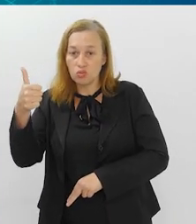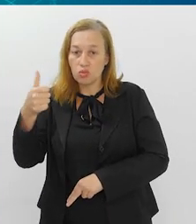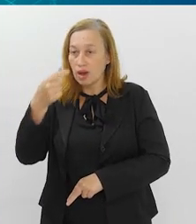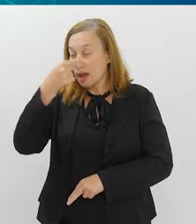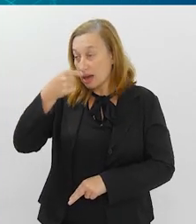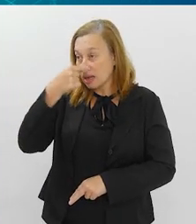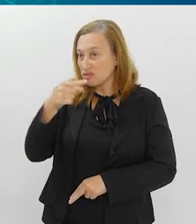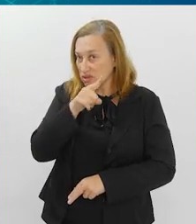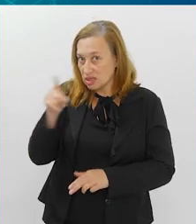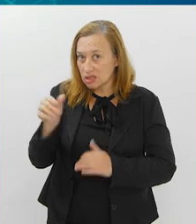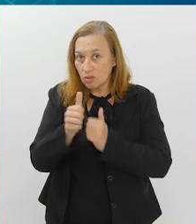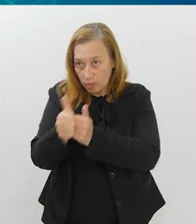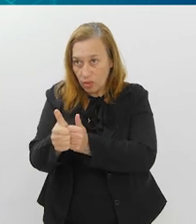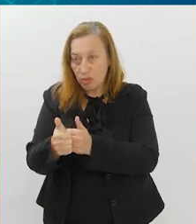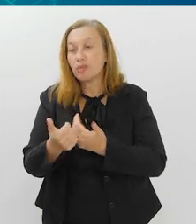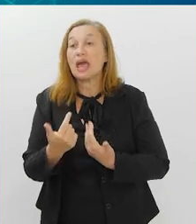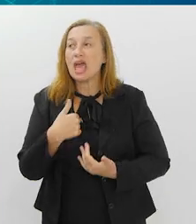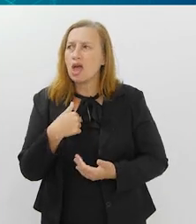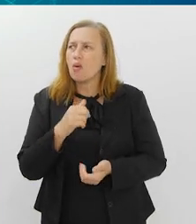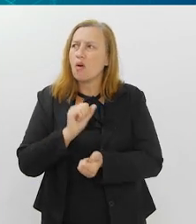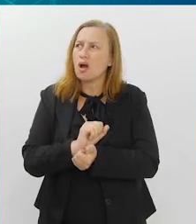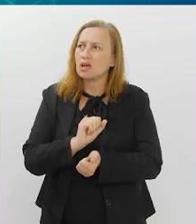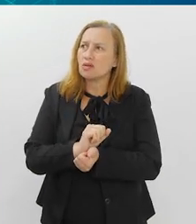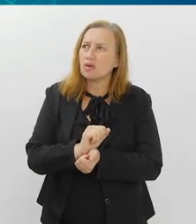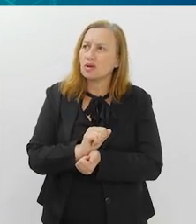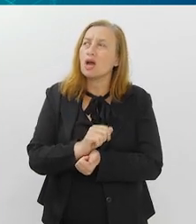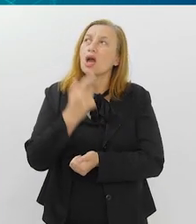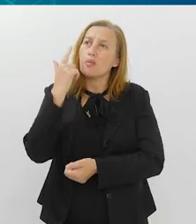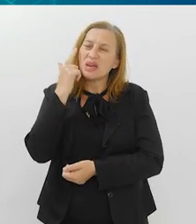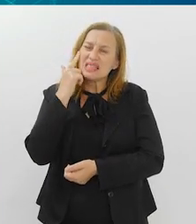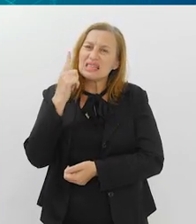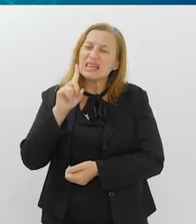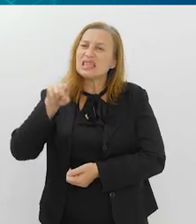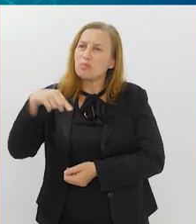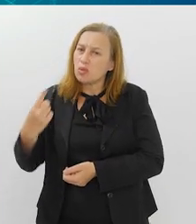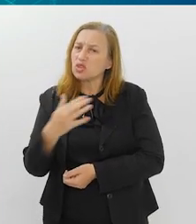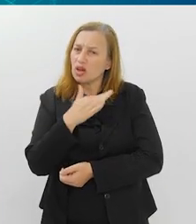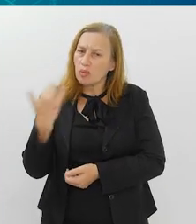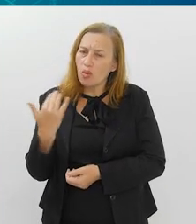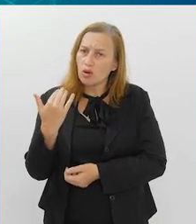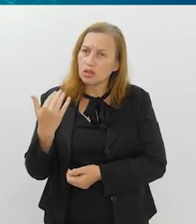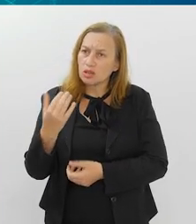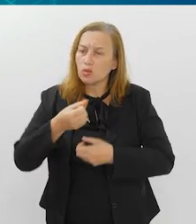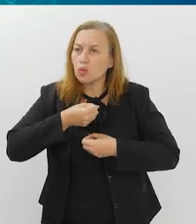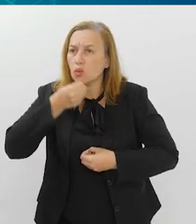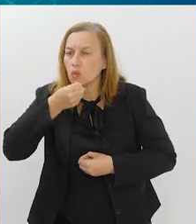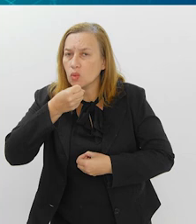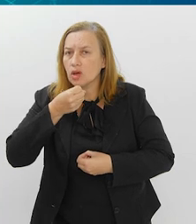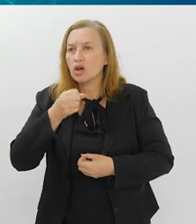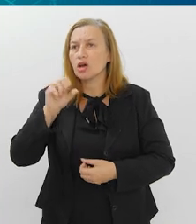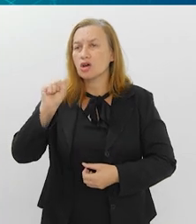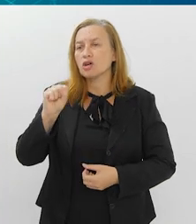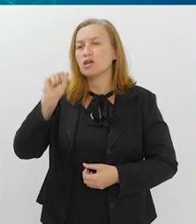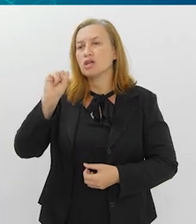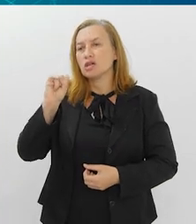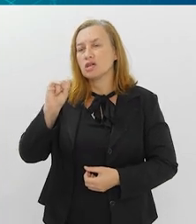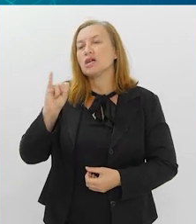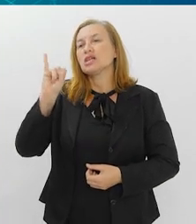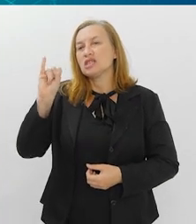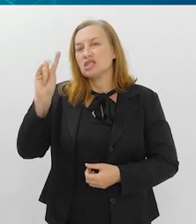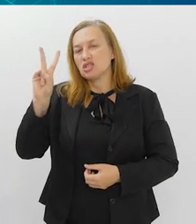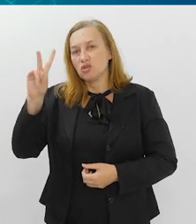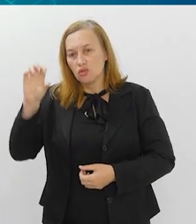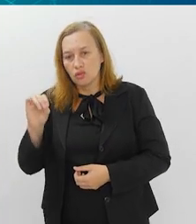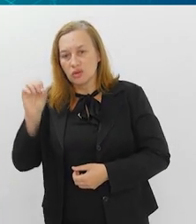Vocês acompanharam isso. Eu esperava que depois desse falecimento do Silvio Santos, os postos estivessem lotados de pessoas procurando se